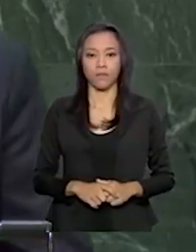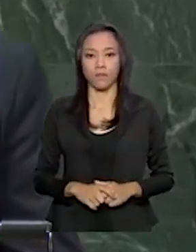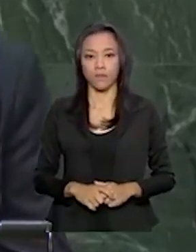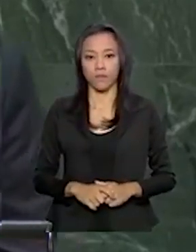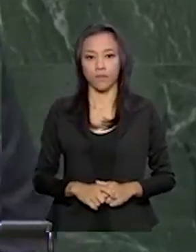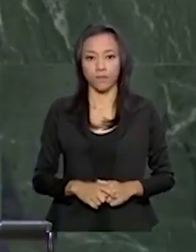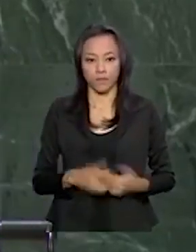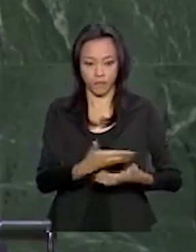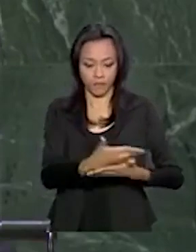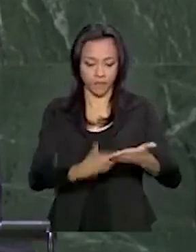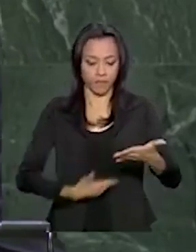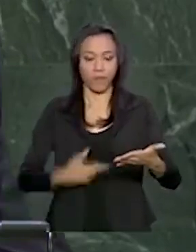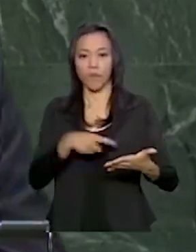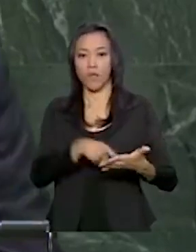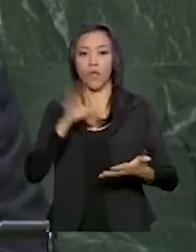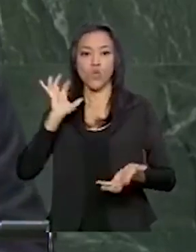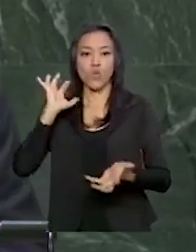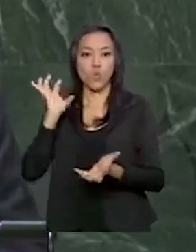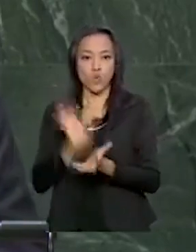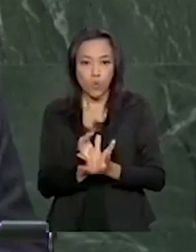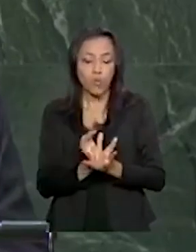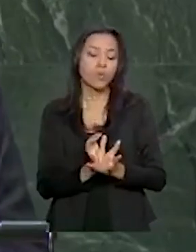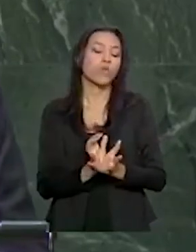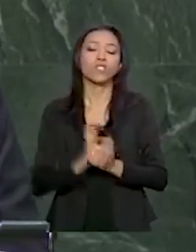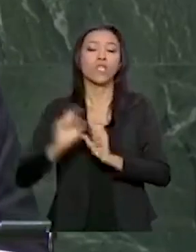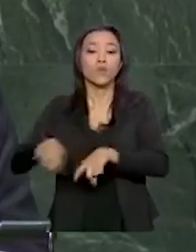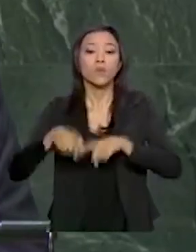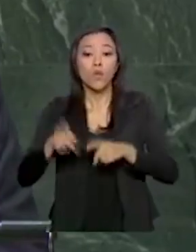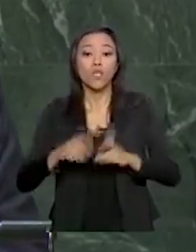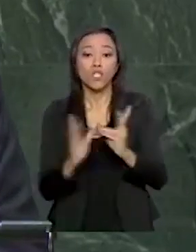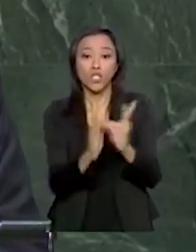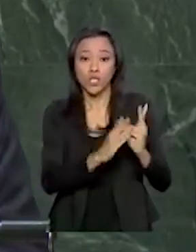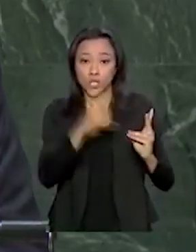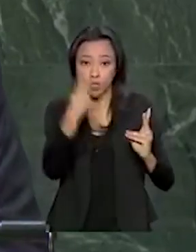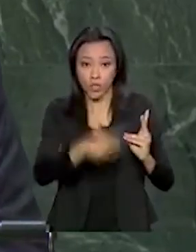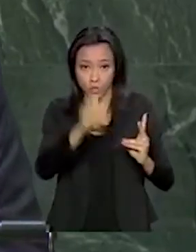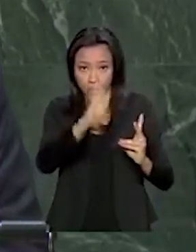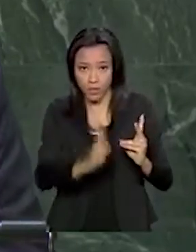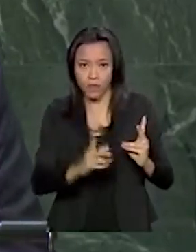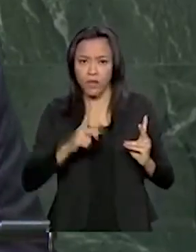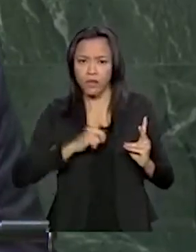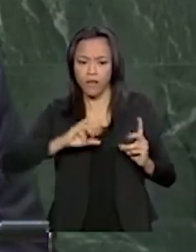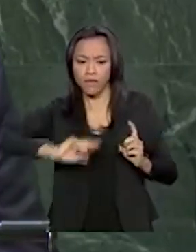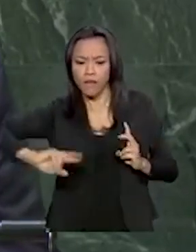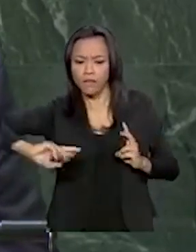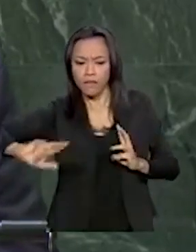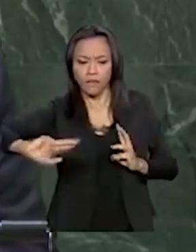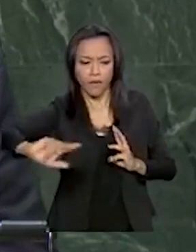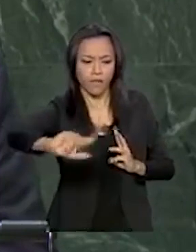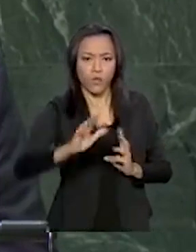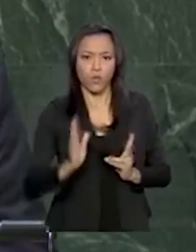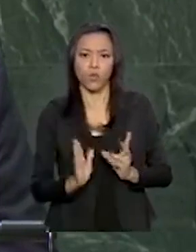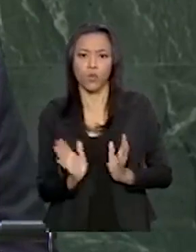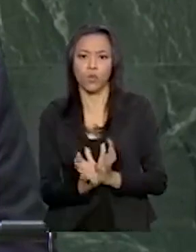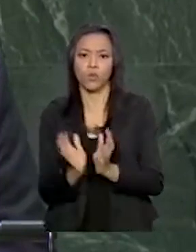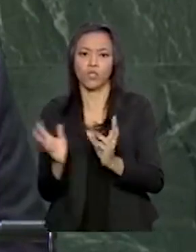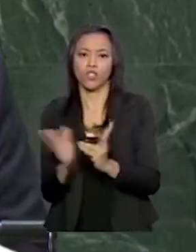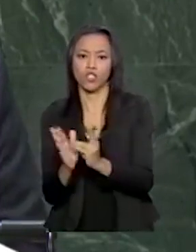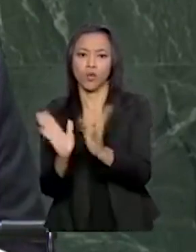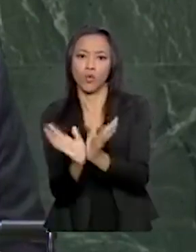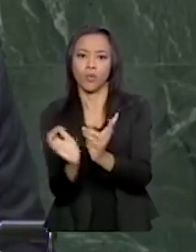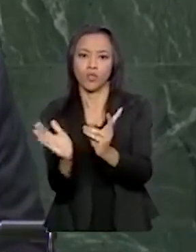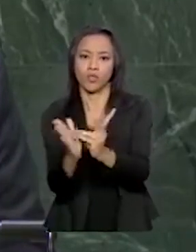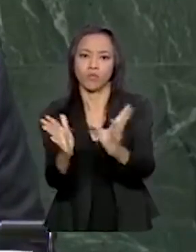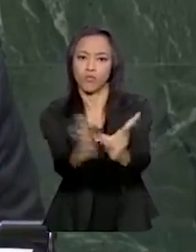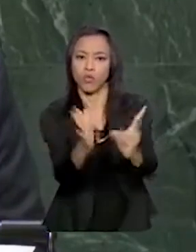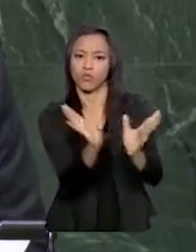O grupo de agricultores indígenas do Brasil, formado por diversas etnias e com representantes por